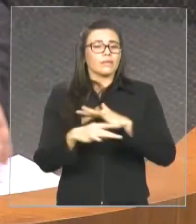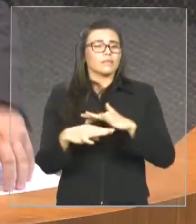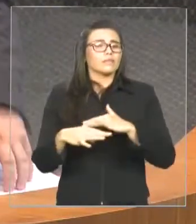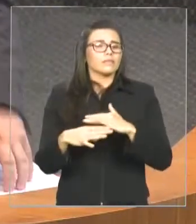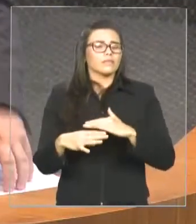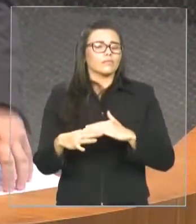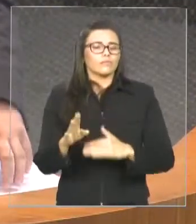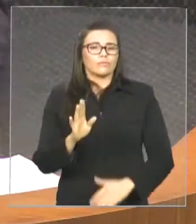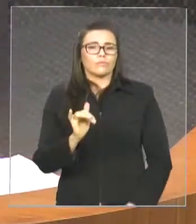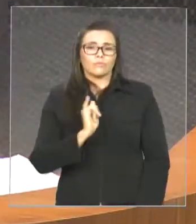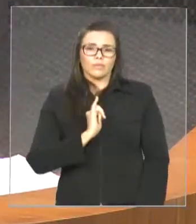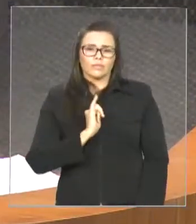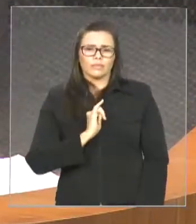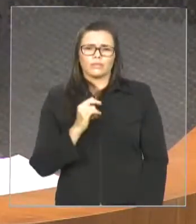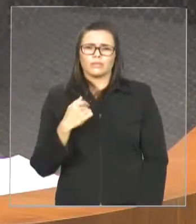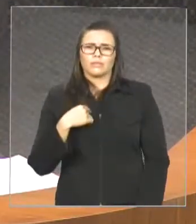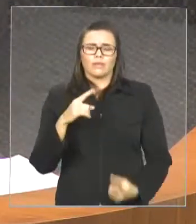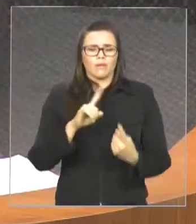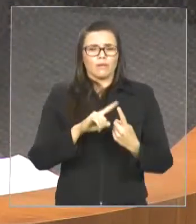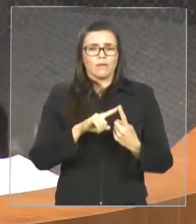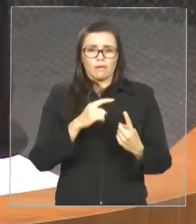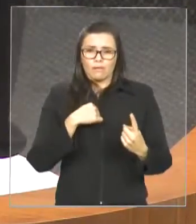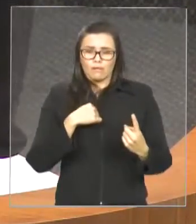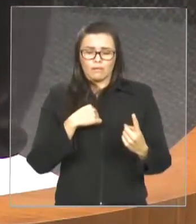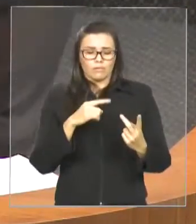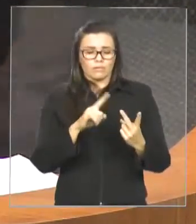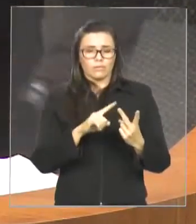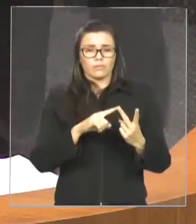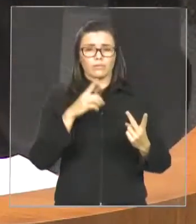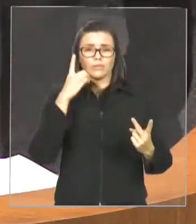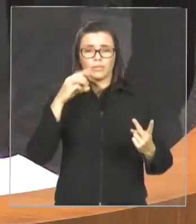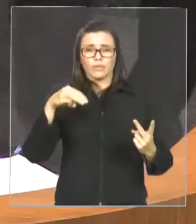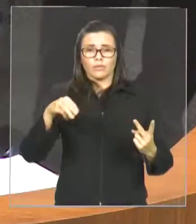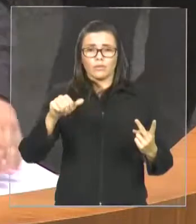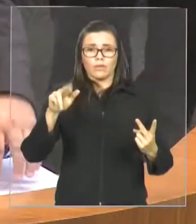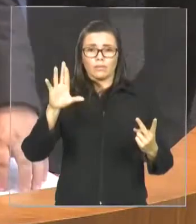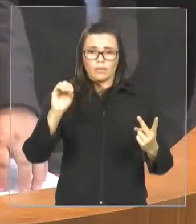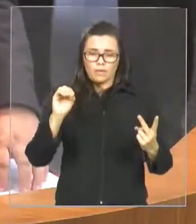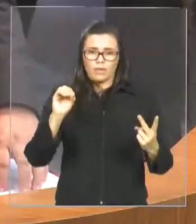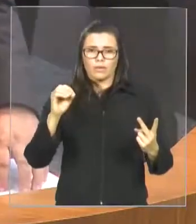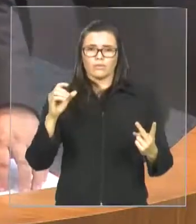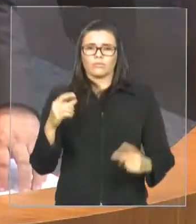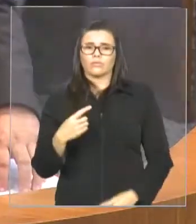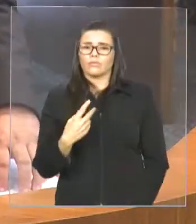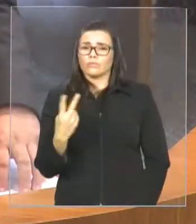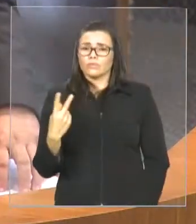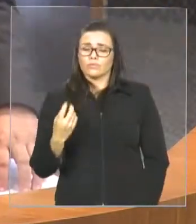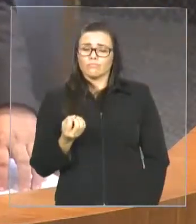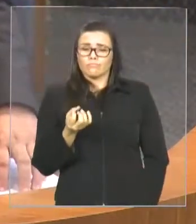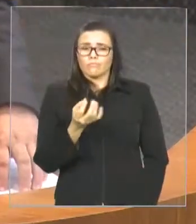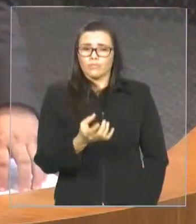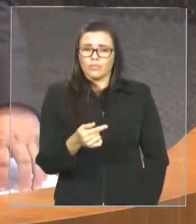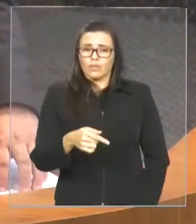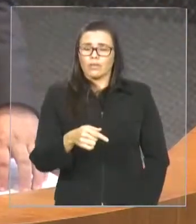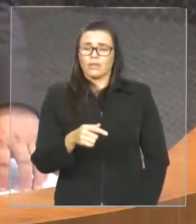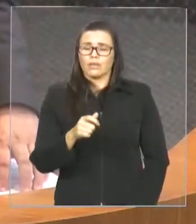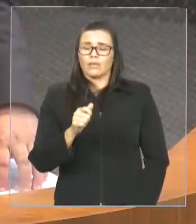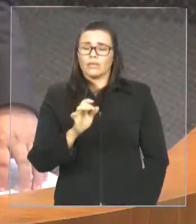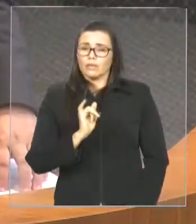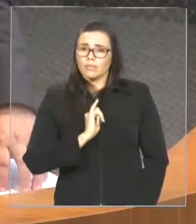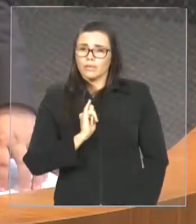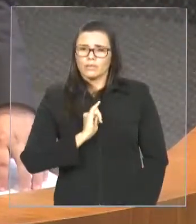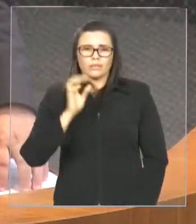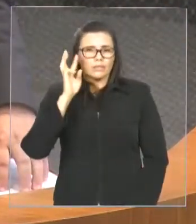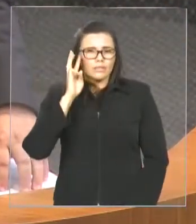Estamos eu e o deputado Marco Aurélio nos deslocando para a cidade de Imperatriz na terça-feira, onde às 9 horas vamos fazer uma audiência